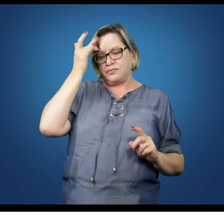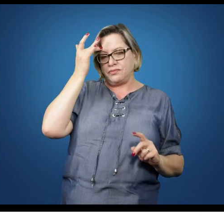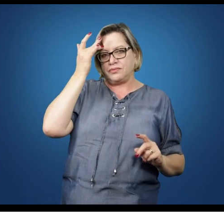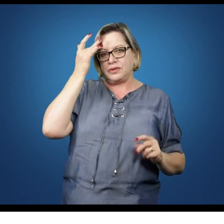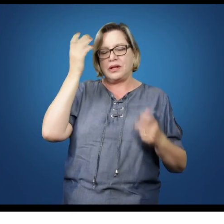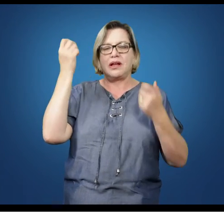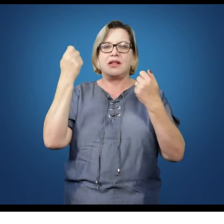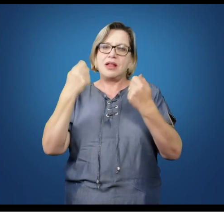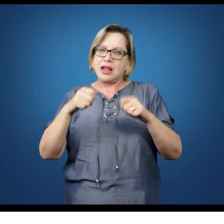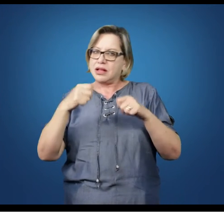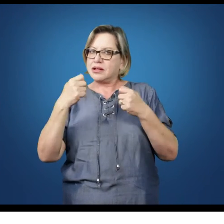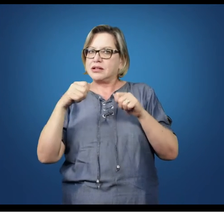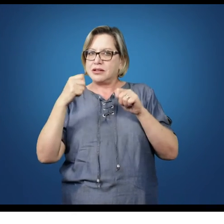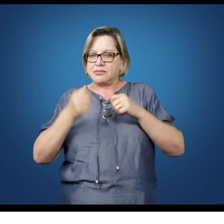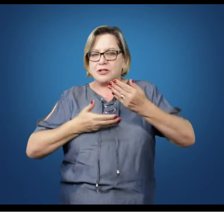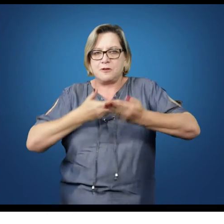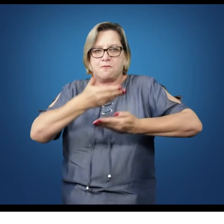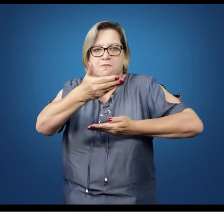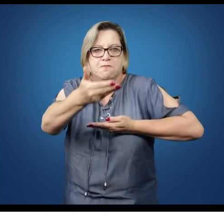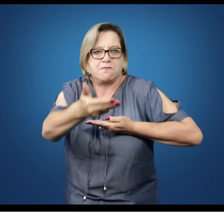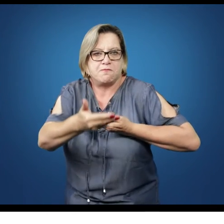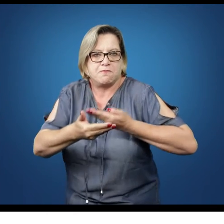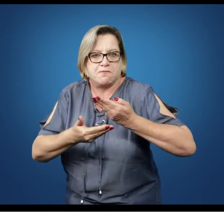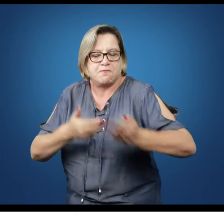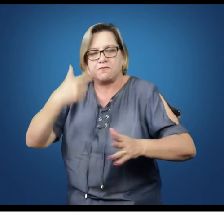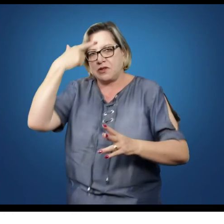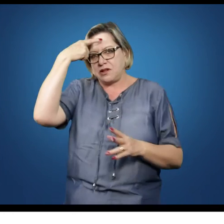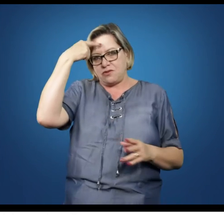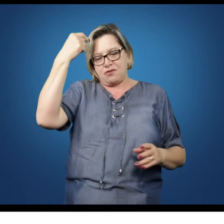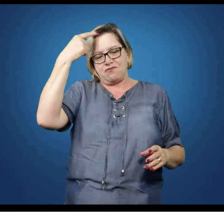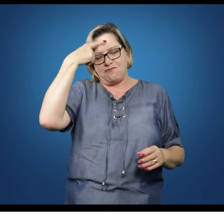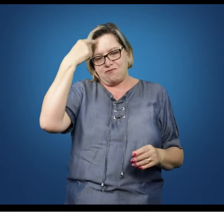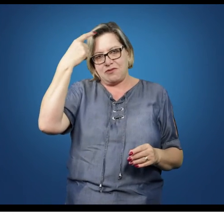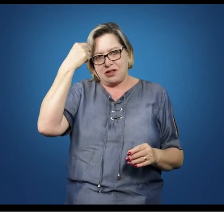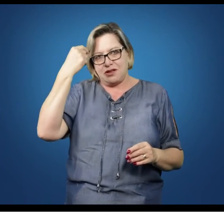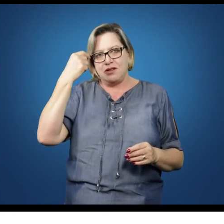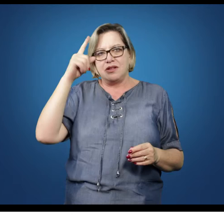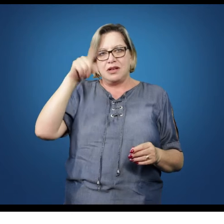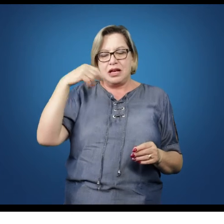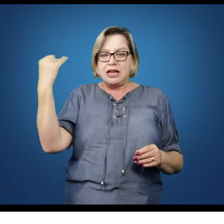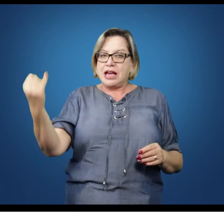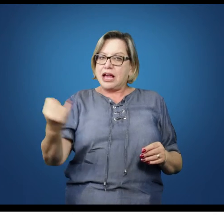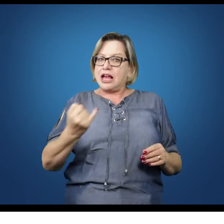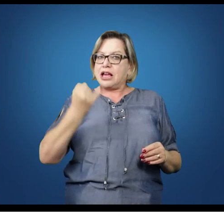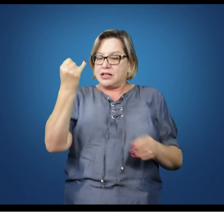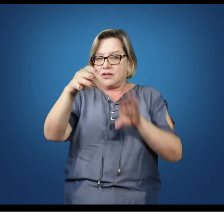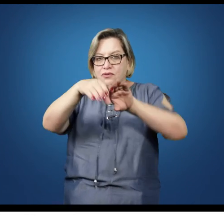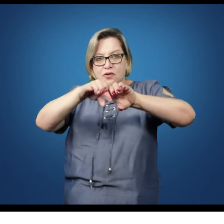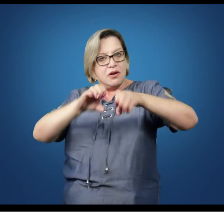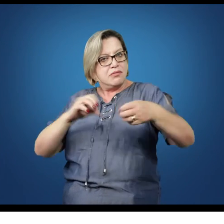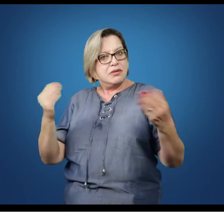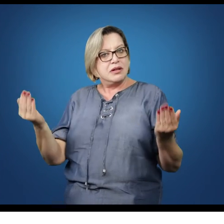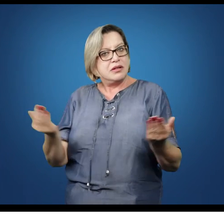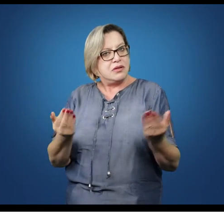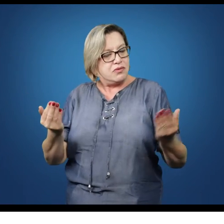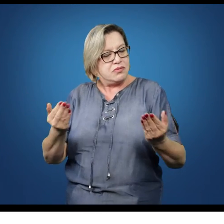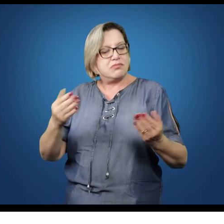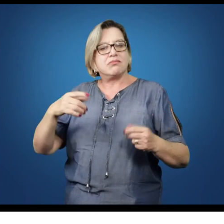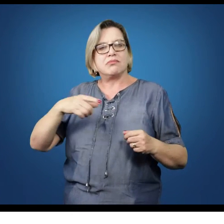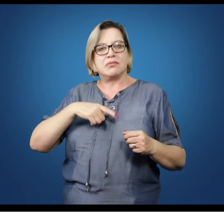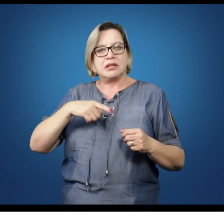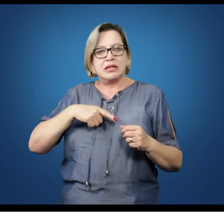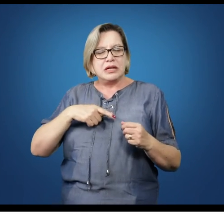precisa dessa interação com a própria universidade. Então, é muito importante, na formação, hoje, nós termos essa total